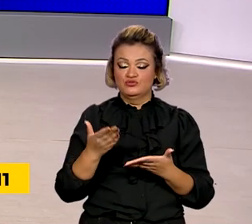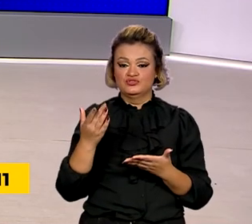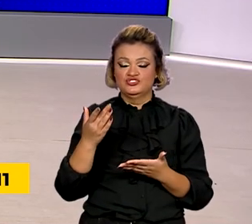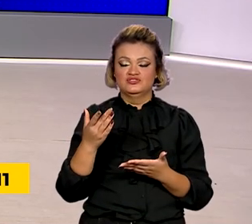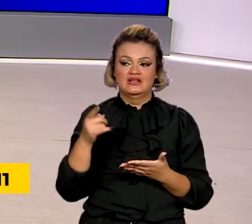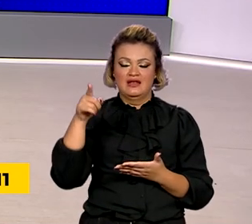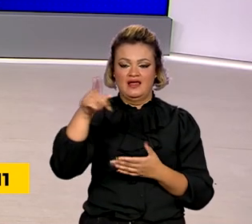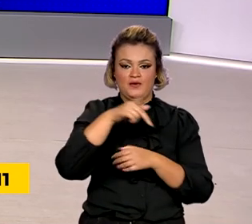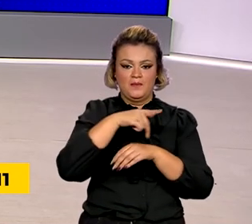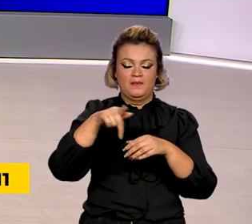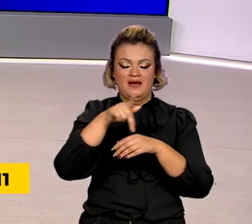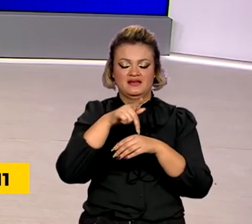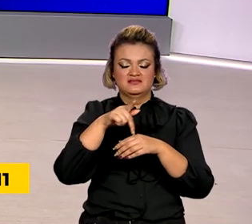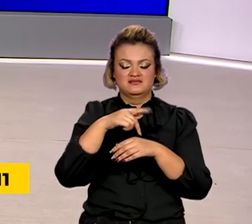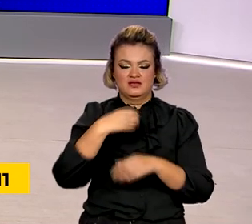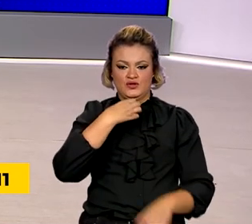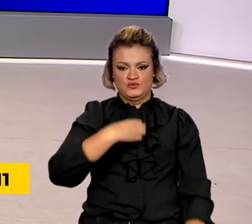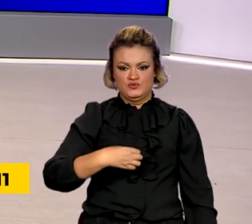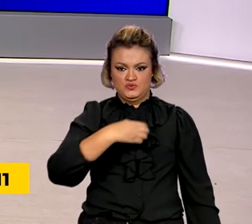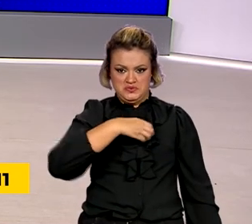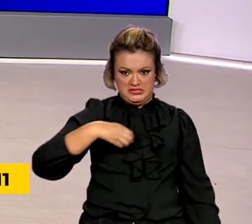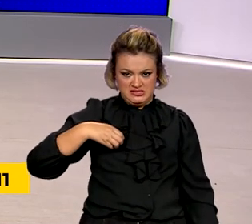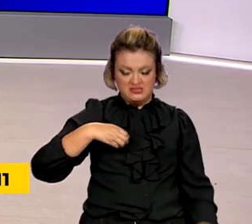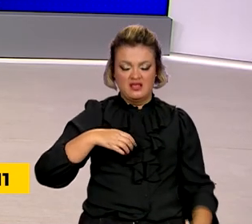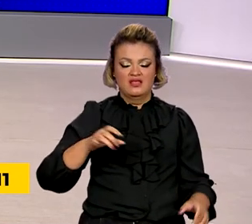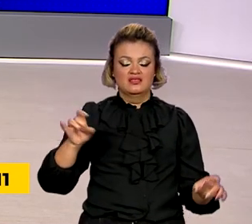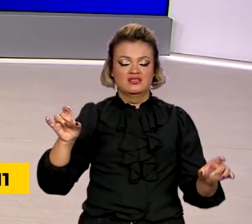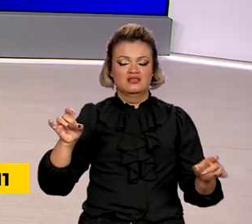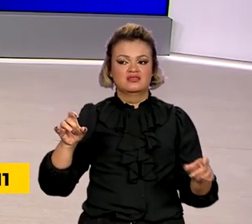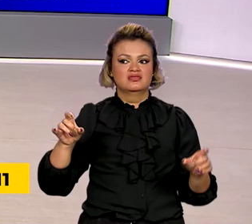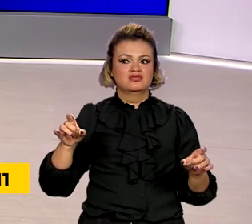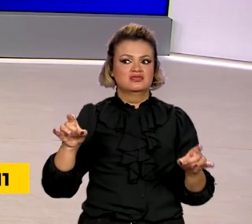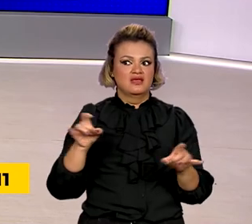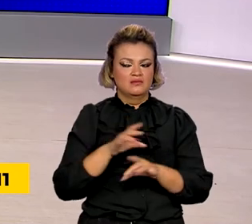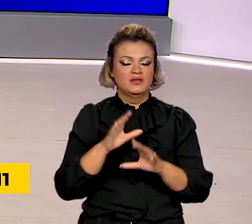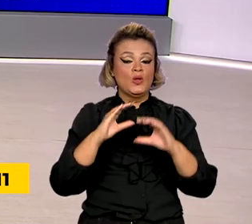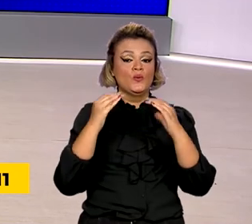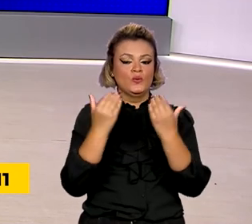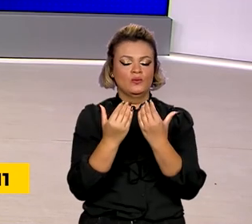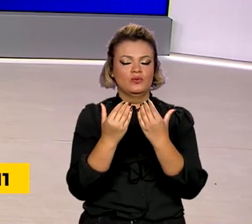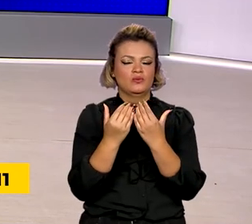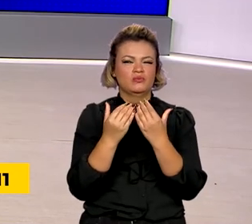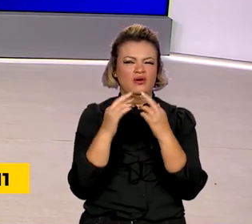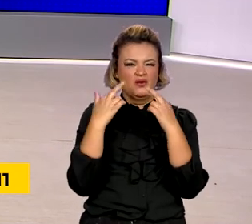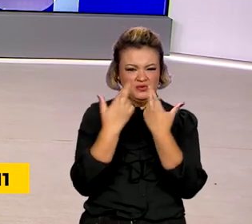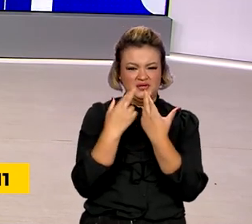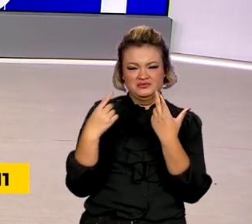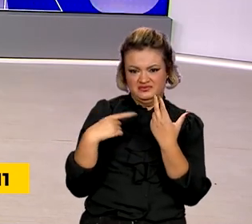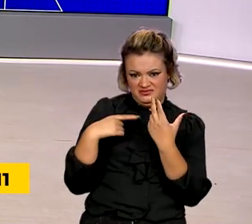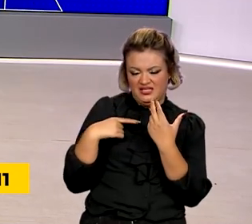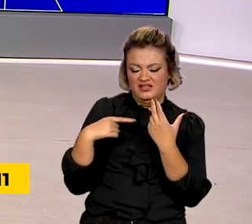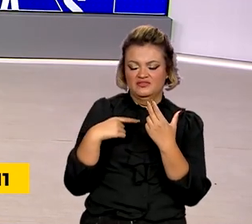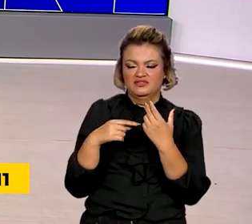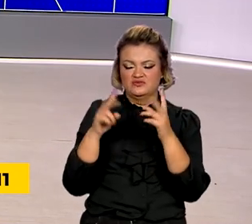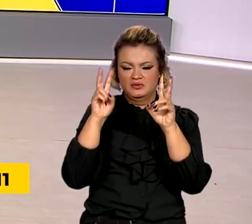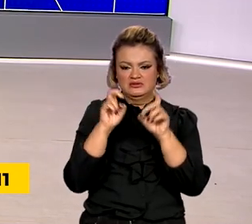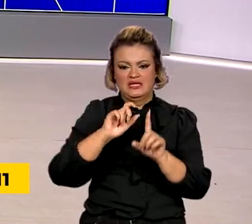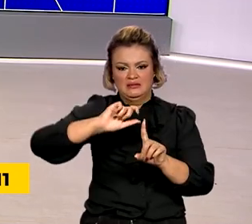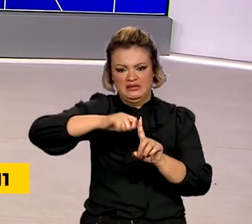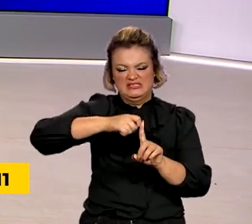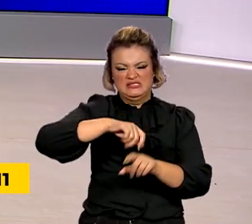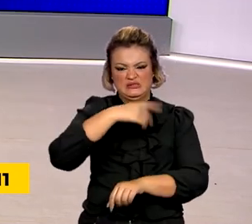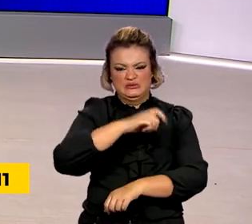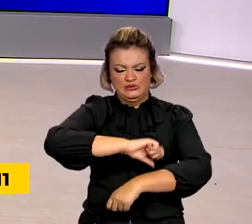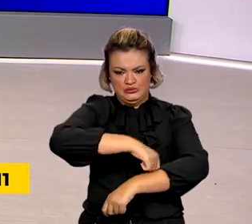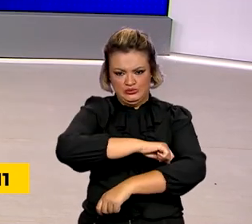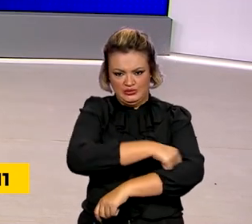Genebra, na Suíça, o encontro do Comitê da ONU de Combate à Tortura. Na reunião, o ministro Silvio Almeida citou o projeto